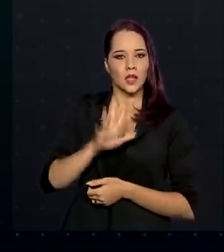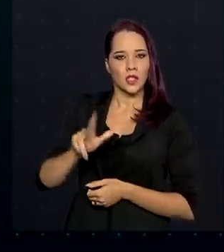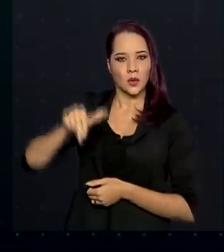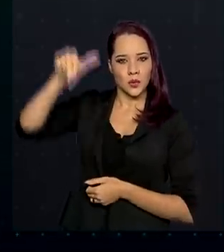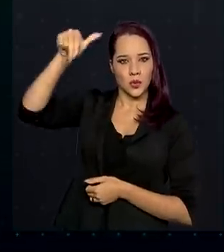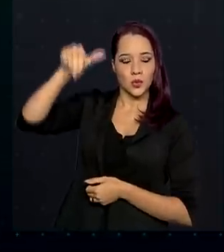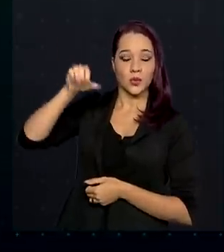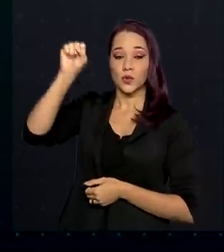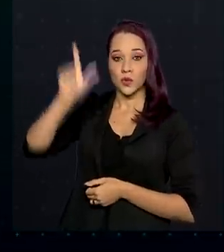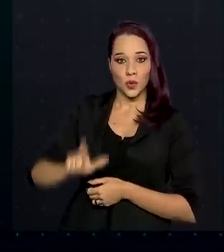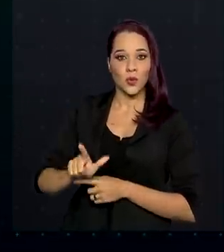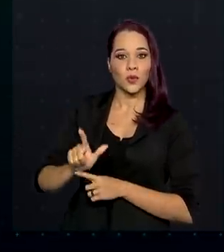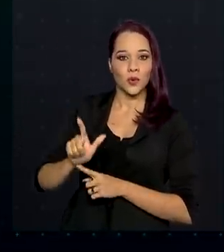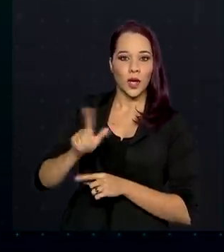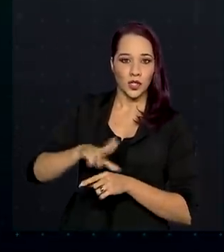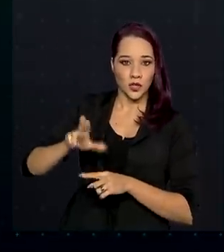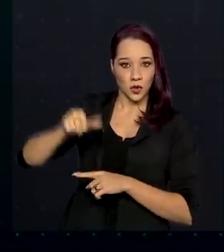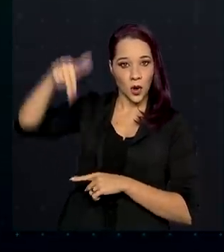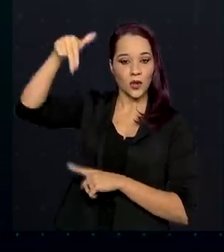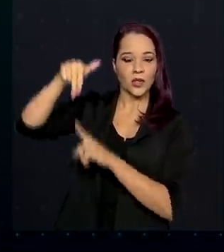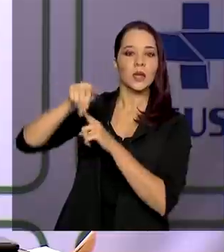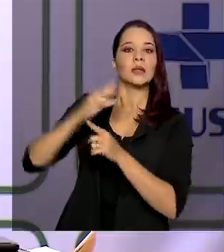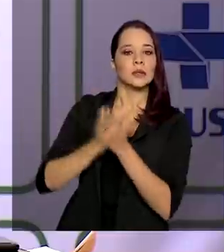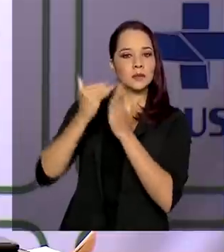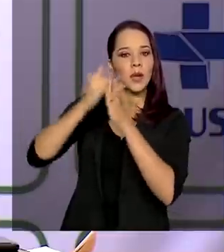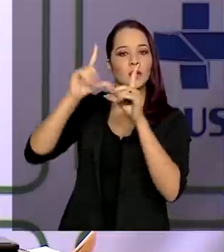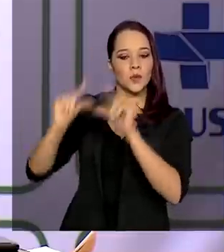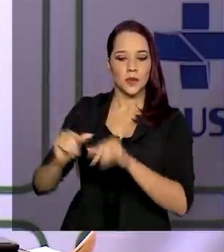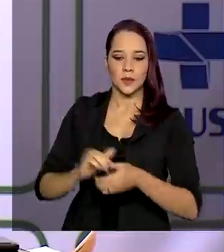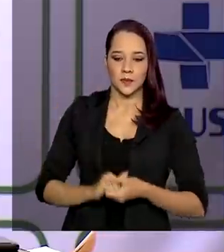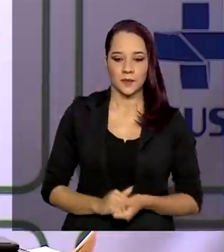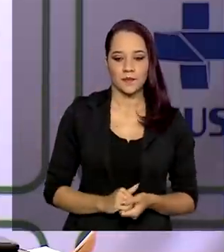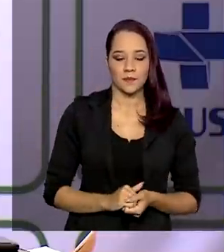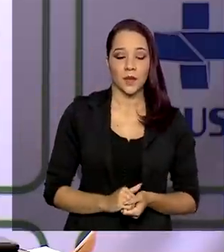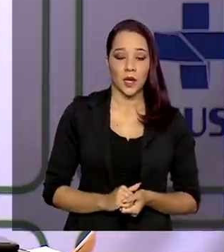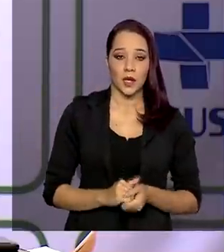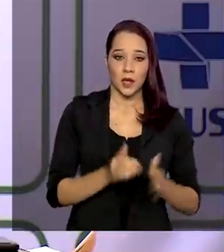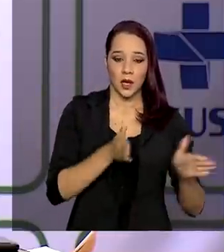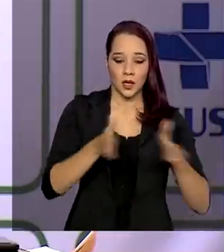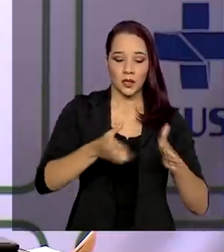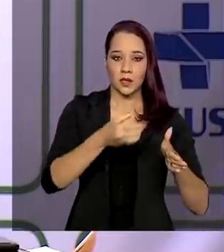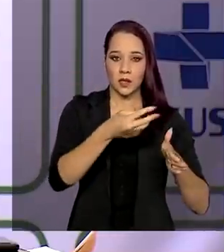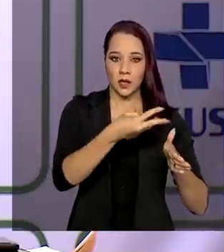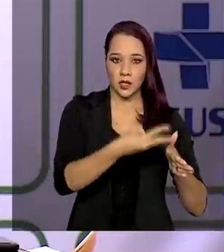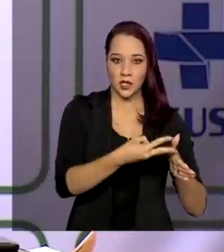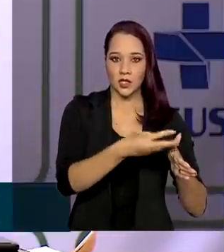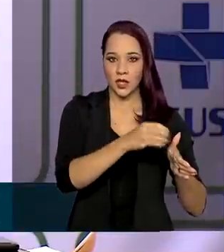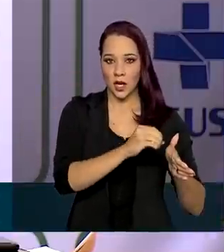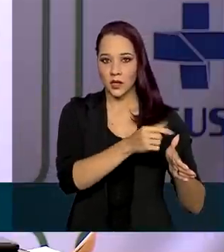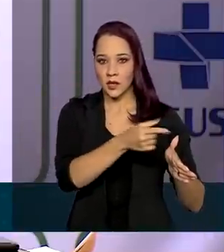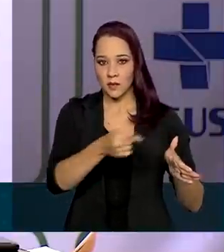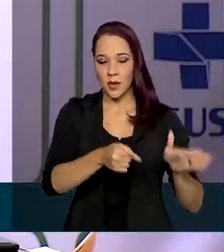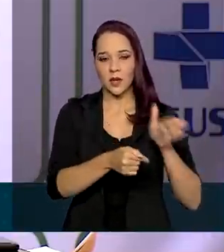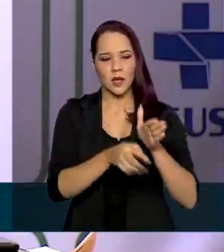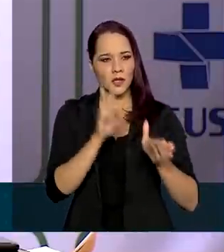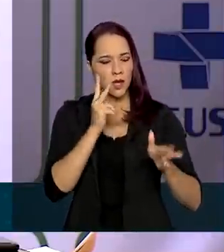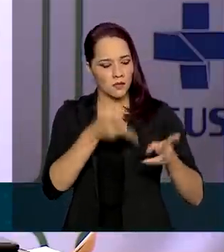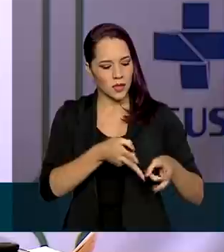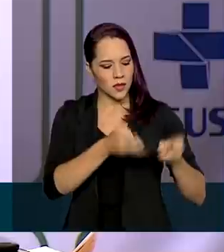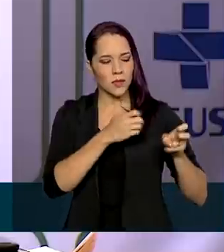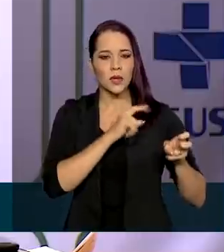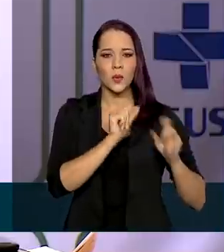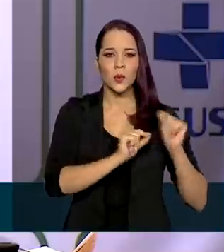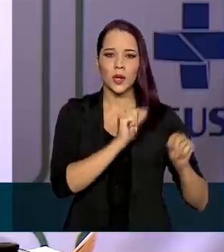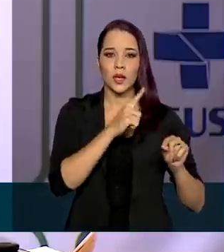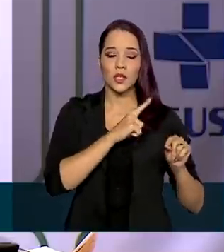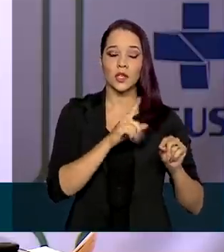e norte registraram maior redução. Desde a 30ª semana, você já vinha um comportamento com